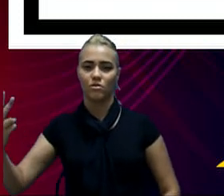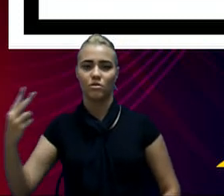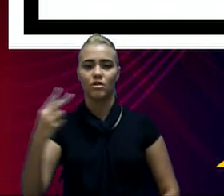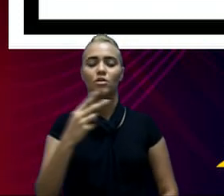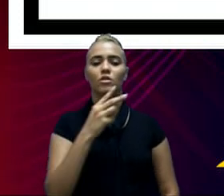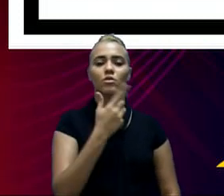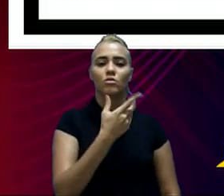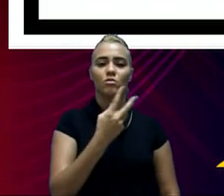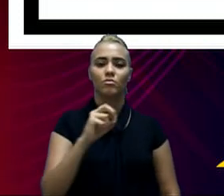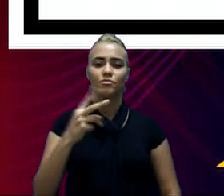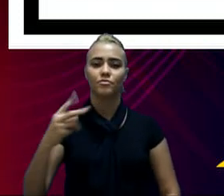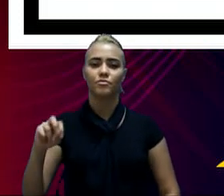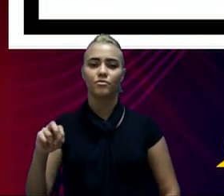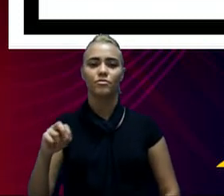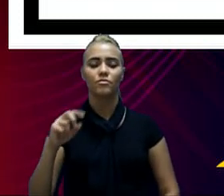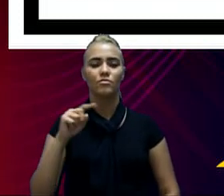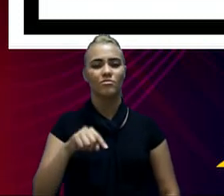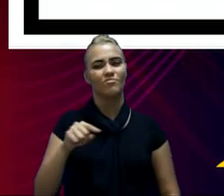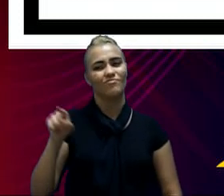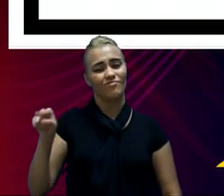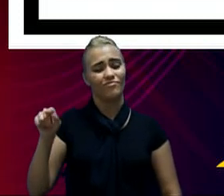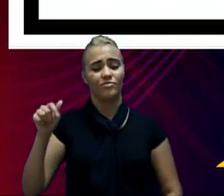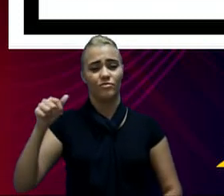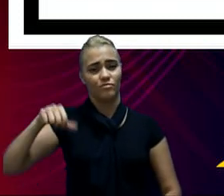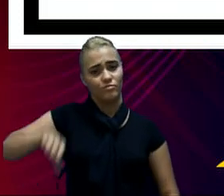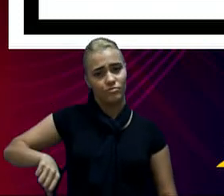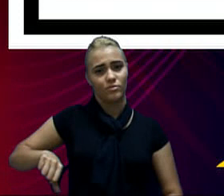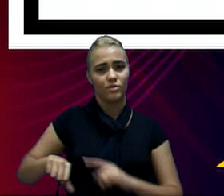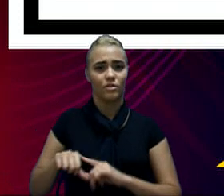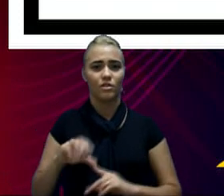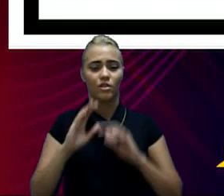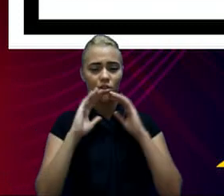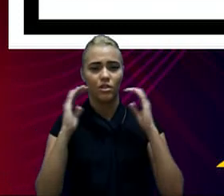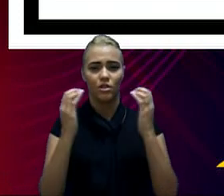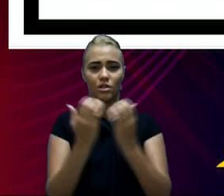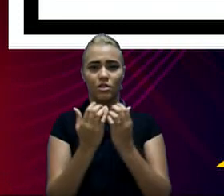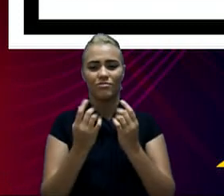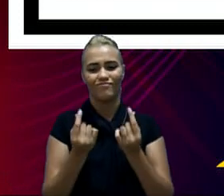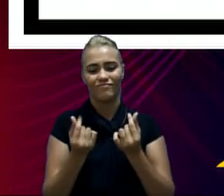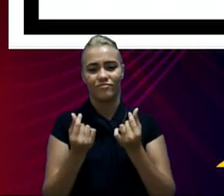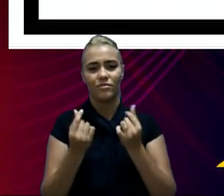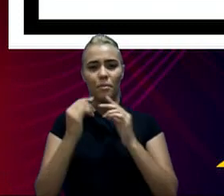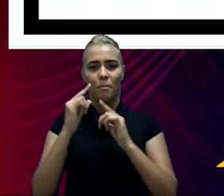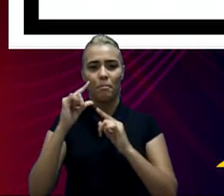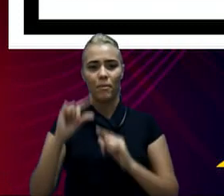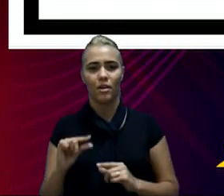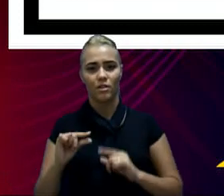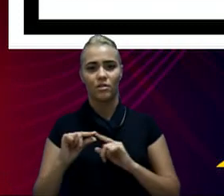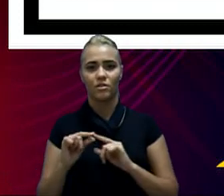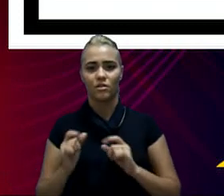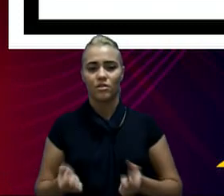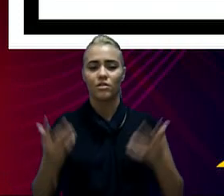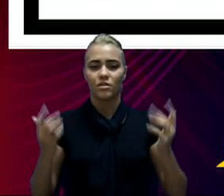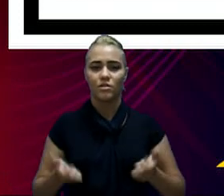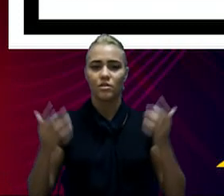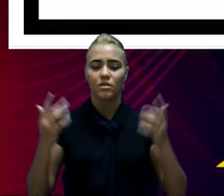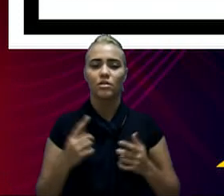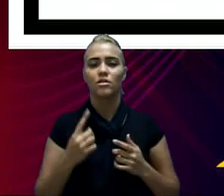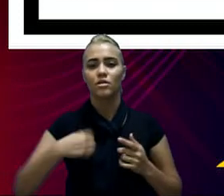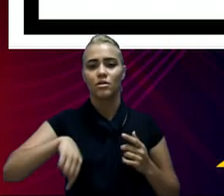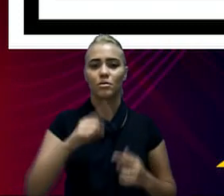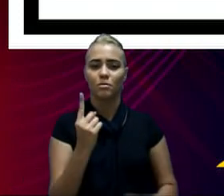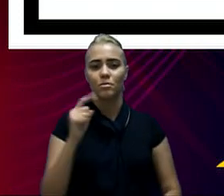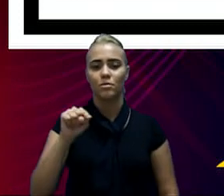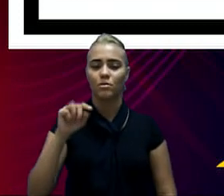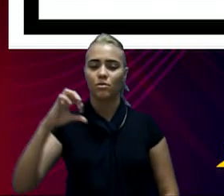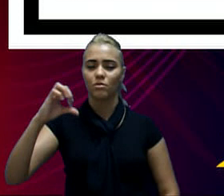2020, uma variação negativa, ou seja, a Câmara praticou menos despesas, da ordem de 1,92%.